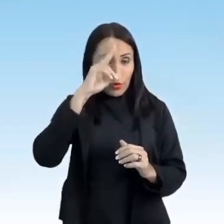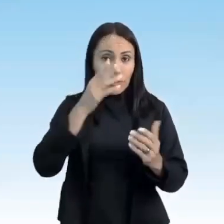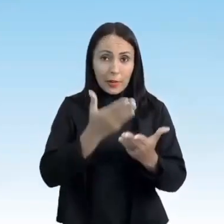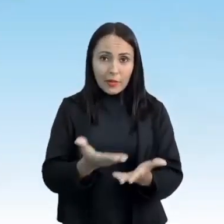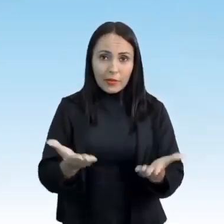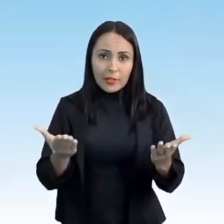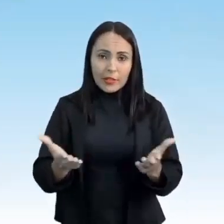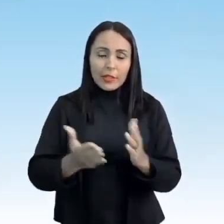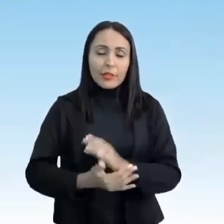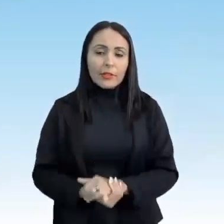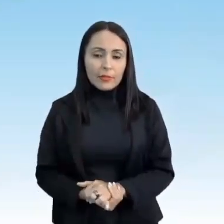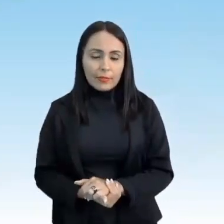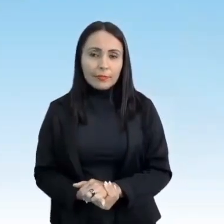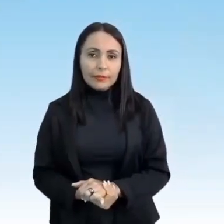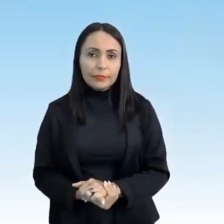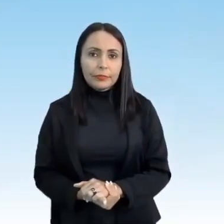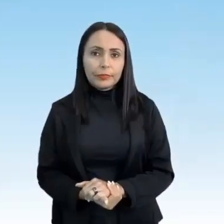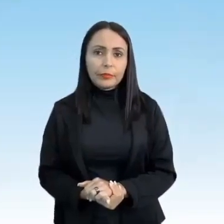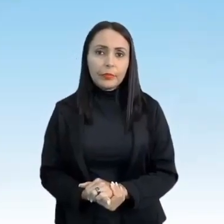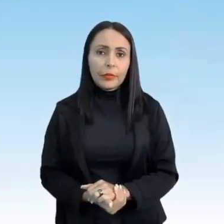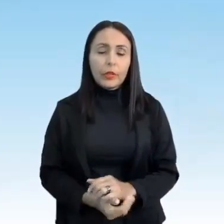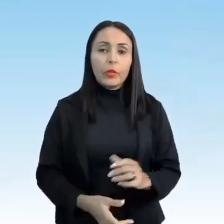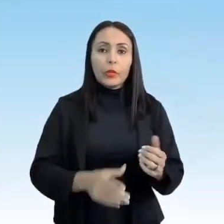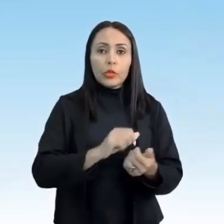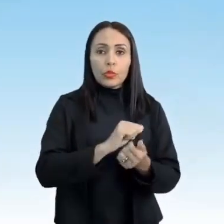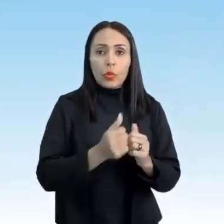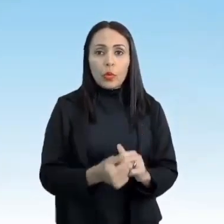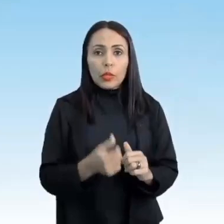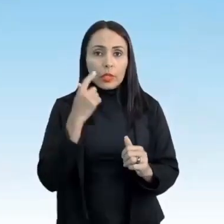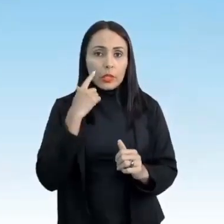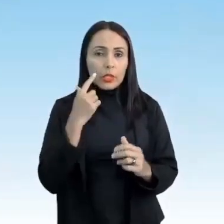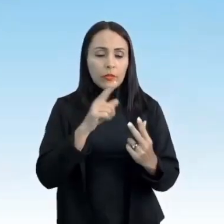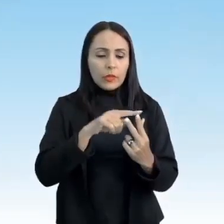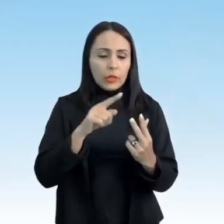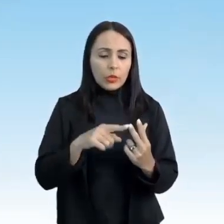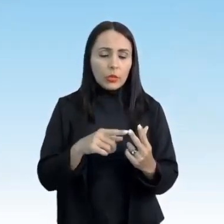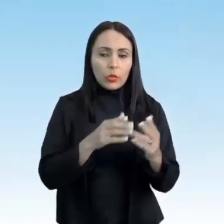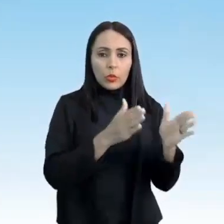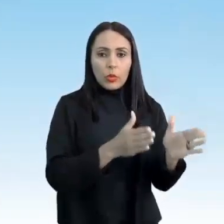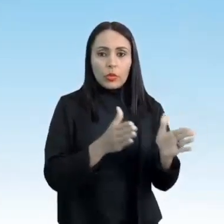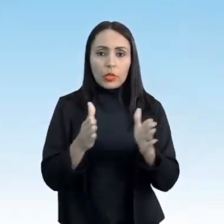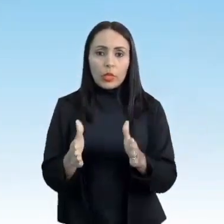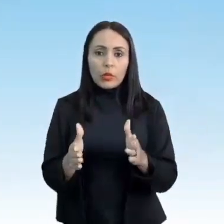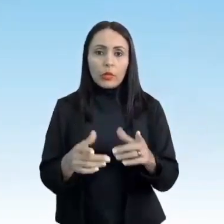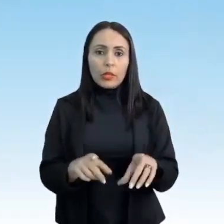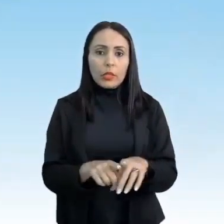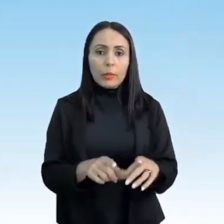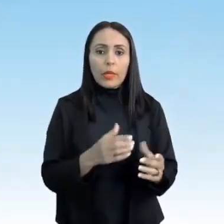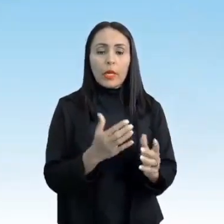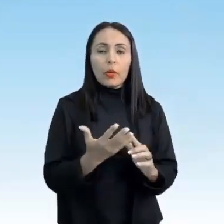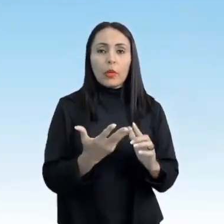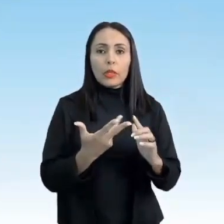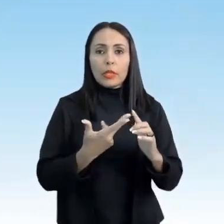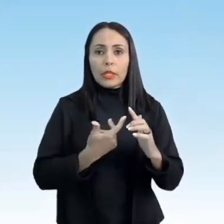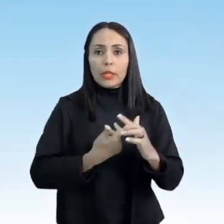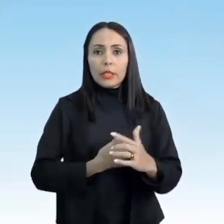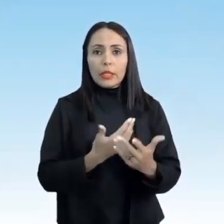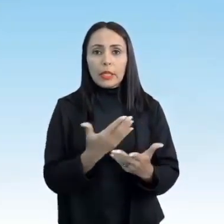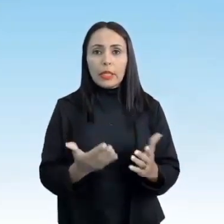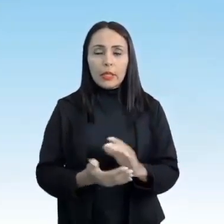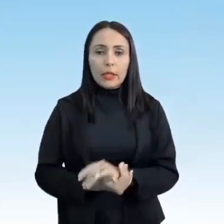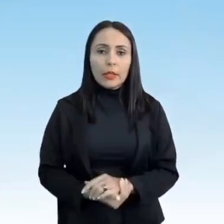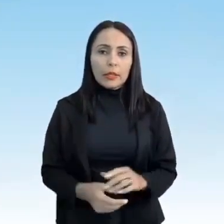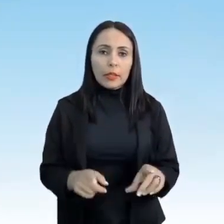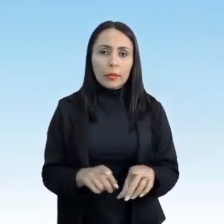vocês, tá pessoal? O esporte pessoal, ele se divide em duas categorias em relação à quantidade de atletas, esportes